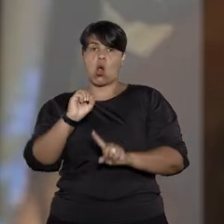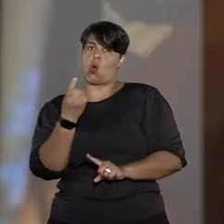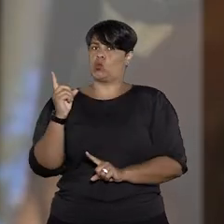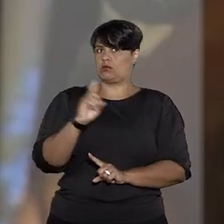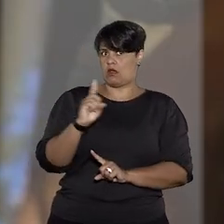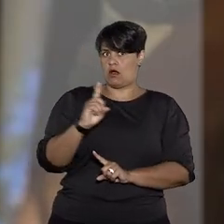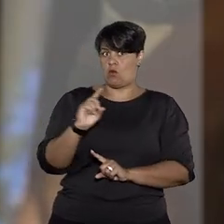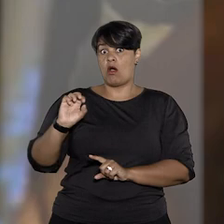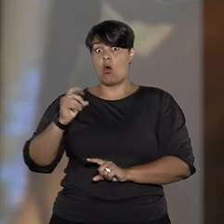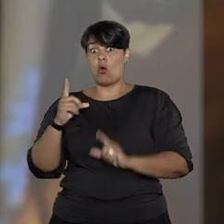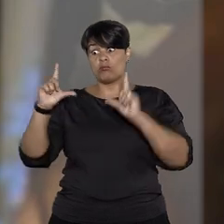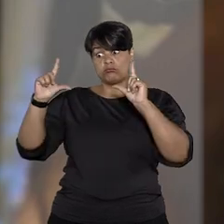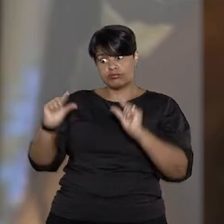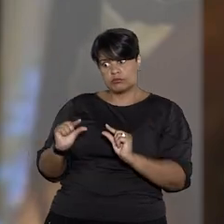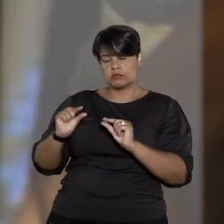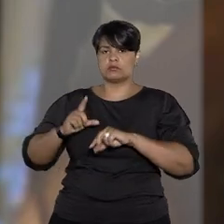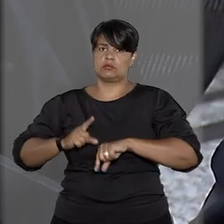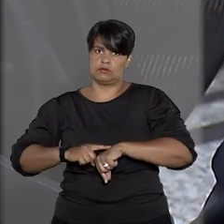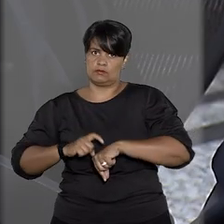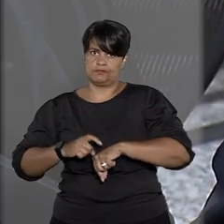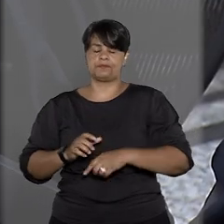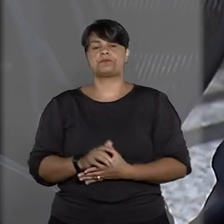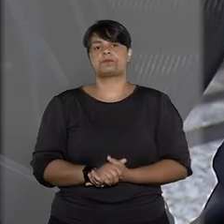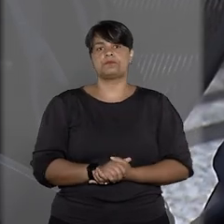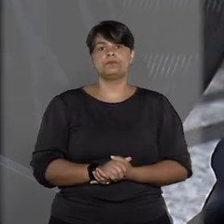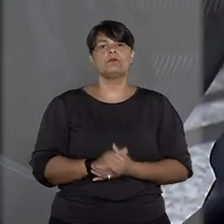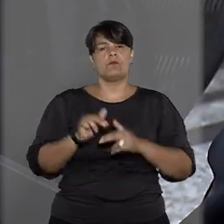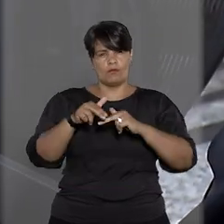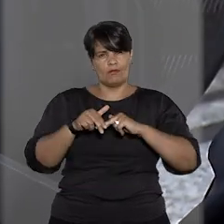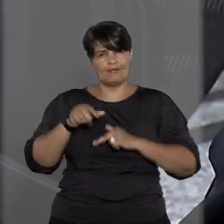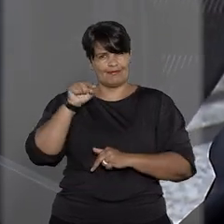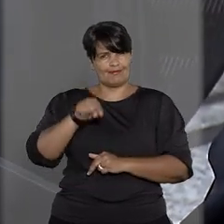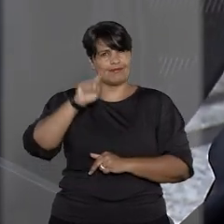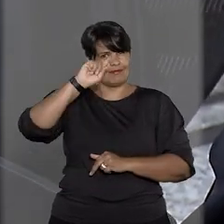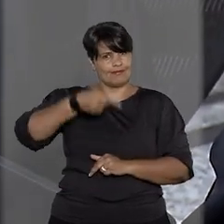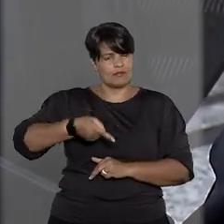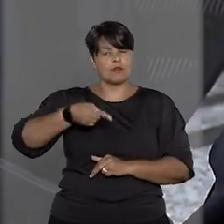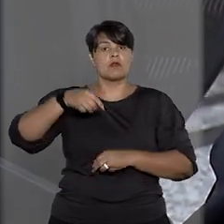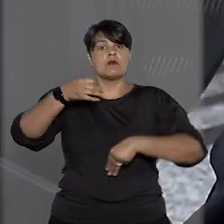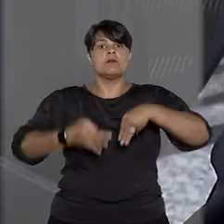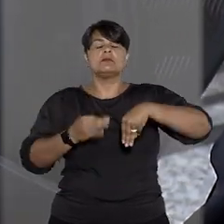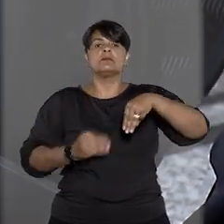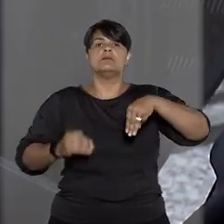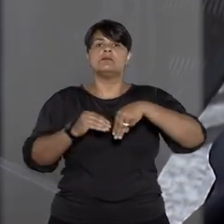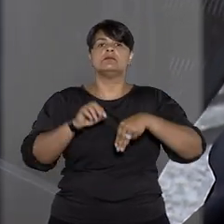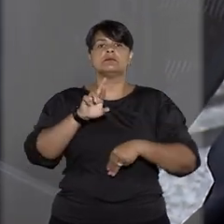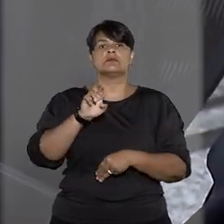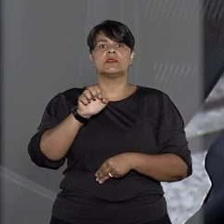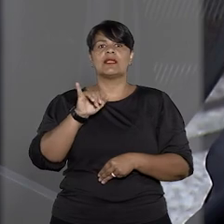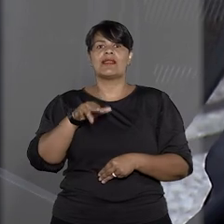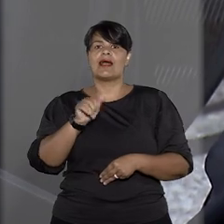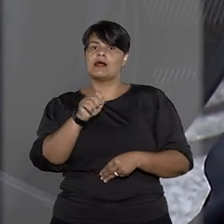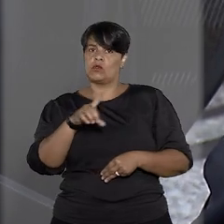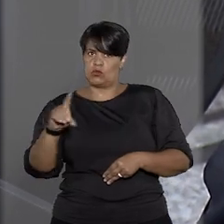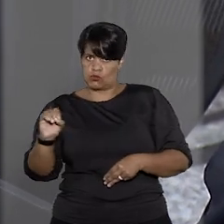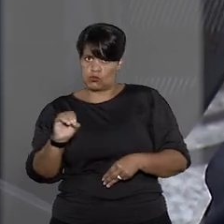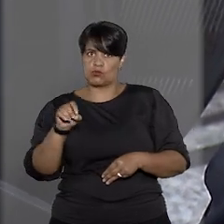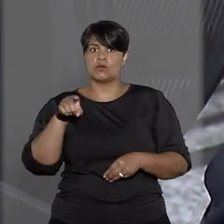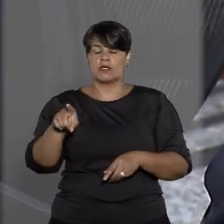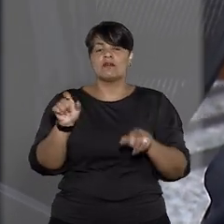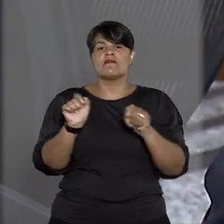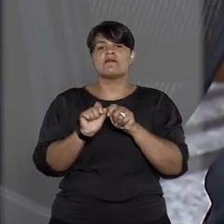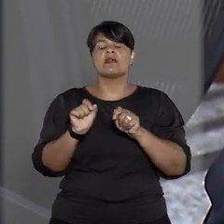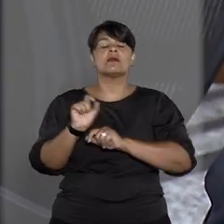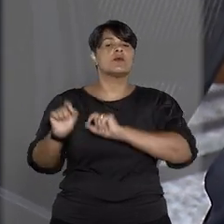ou sua aplicação em menor medida. Com base nesta determinação, o ministro Reinaldo Soares da Fonseca concedeu